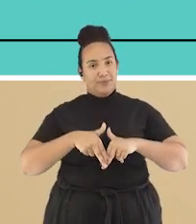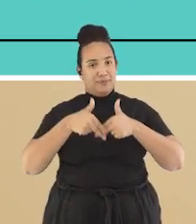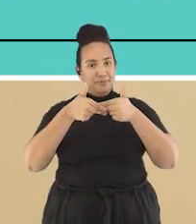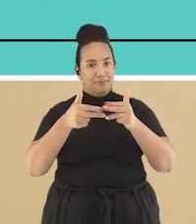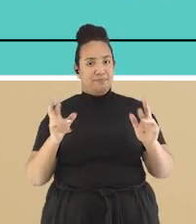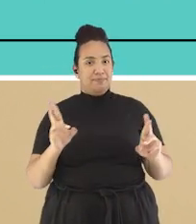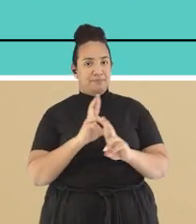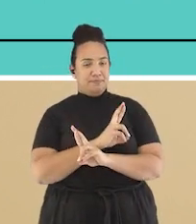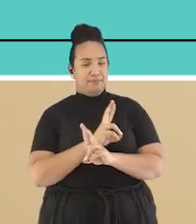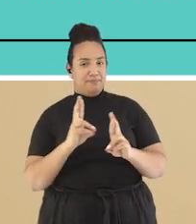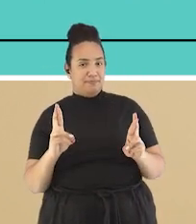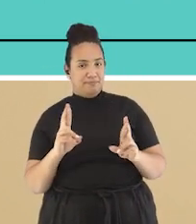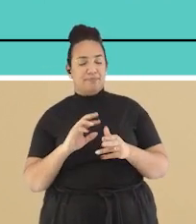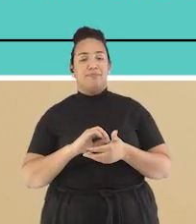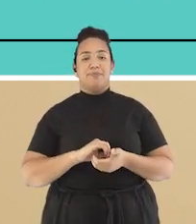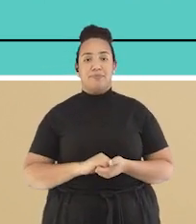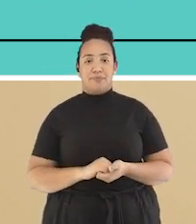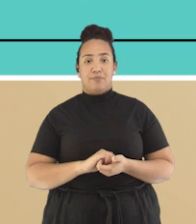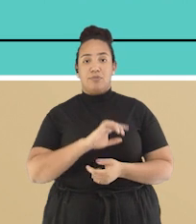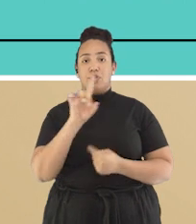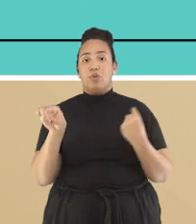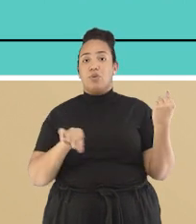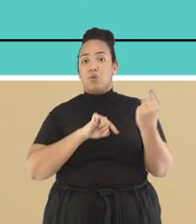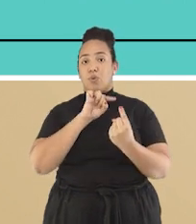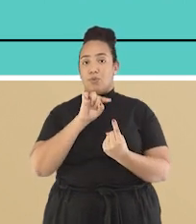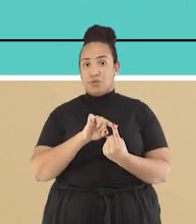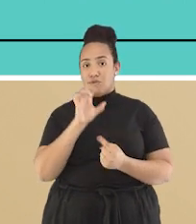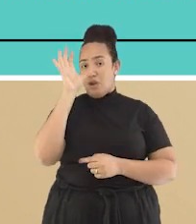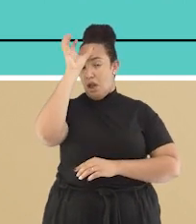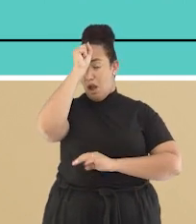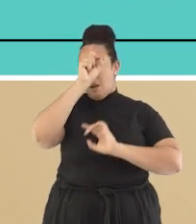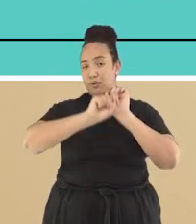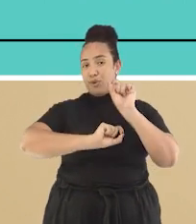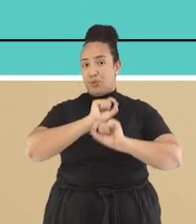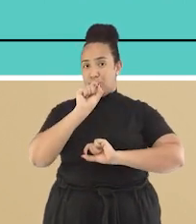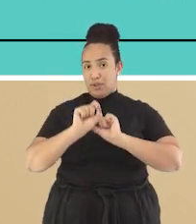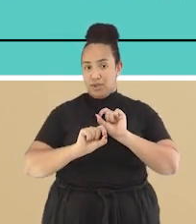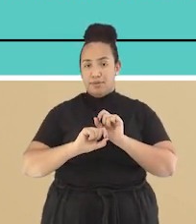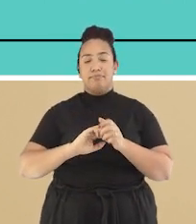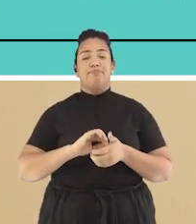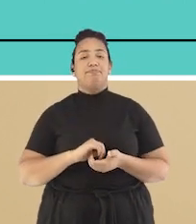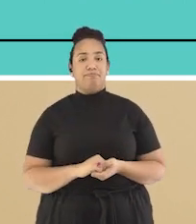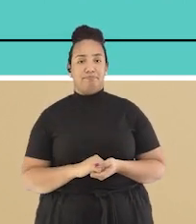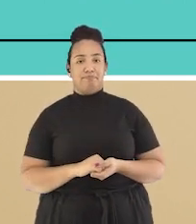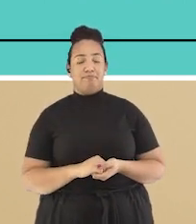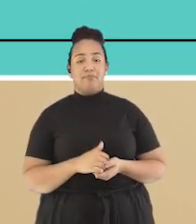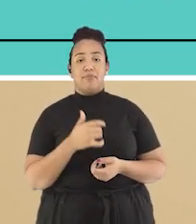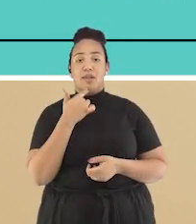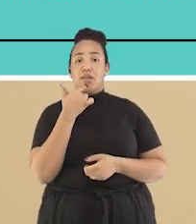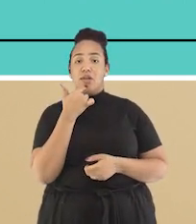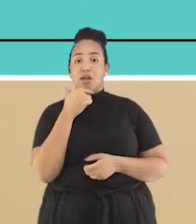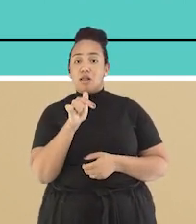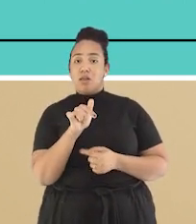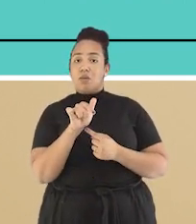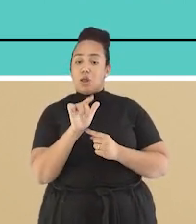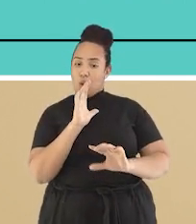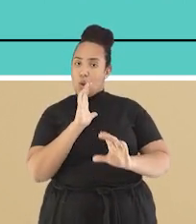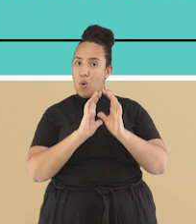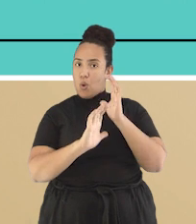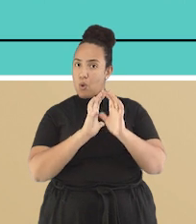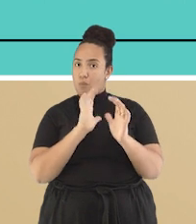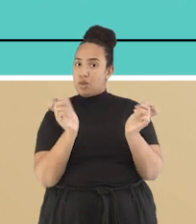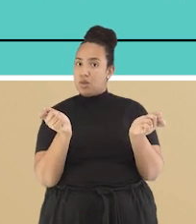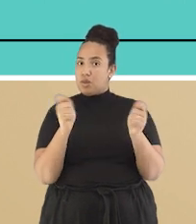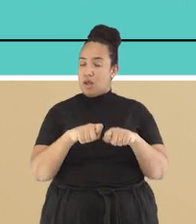-raciais. O objetivo de aprendizagem é valorizar a língua como veículo de comunicação e